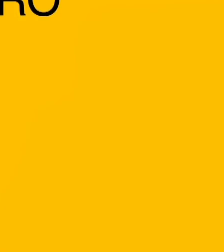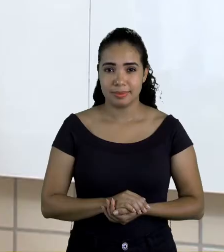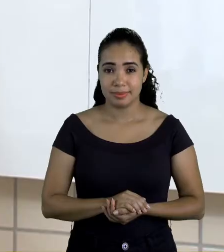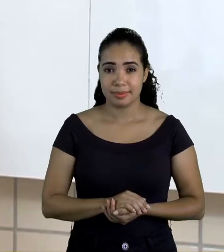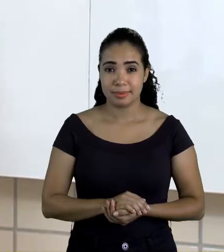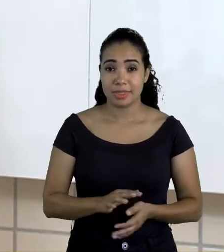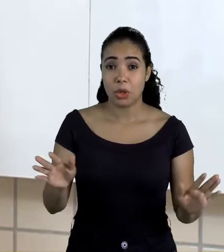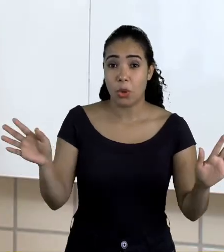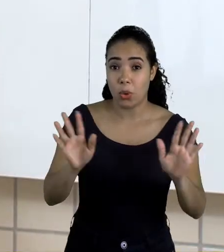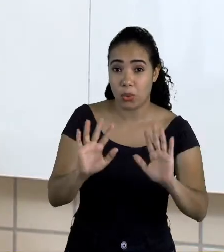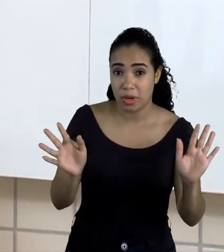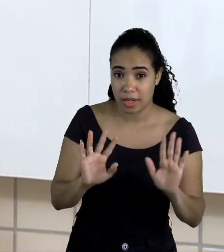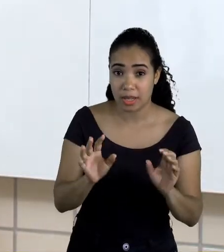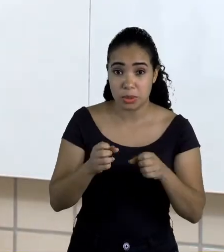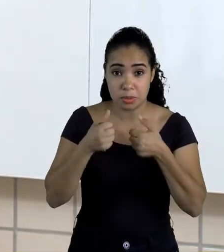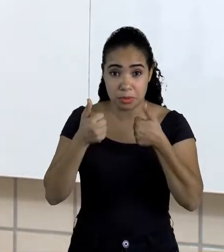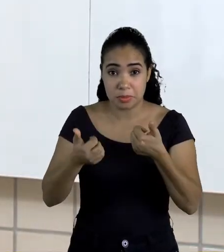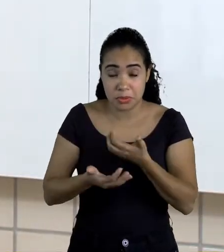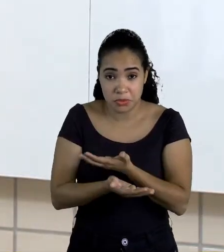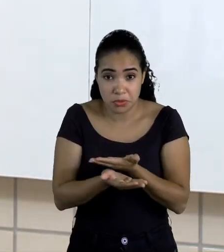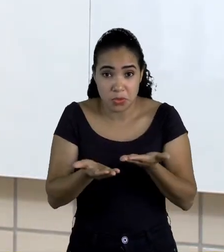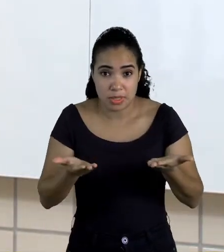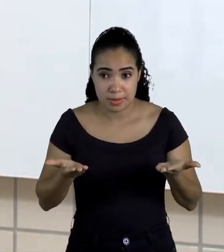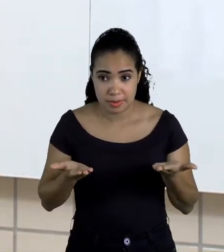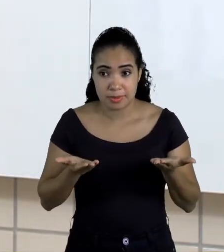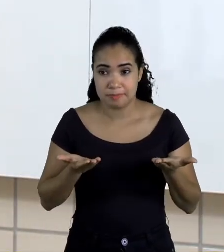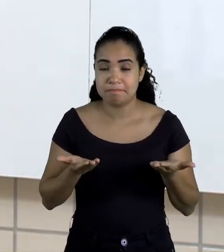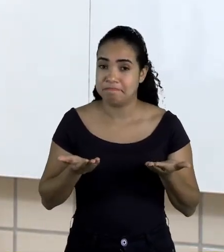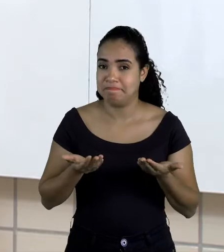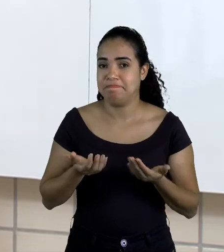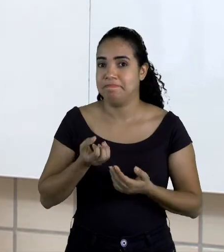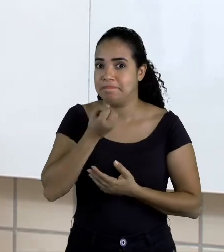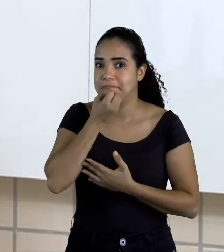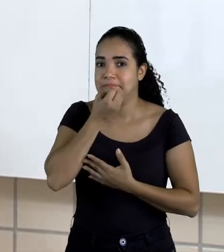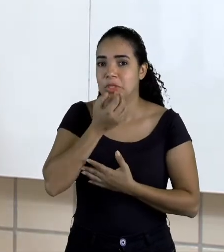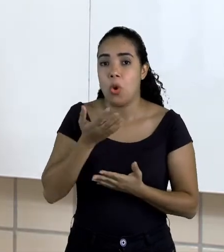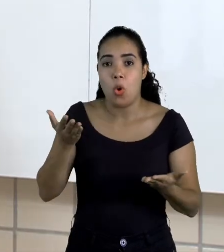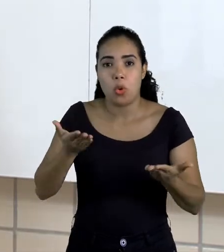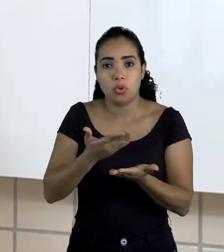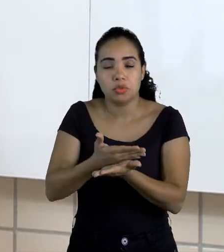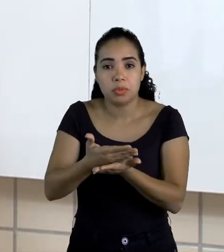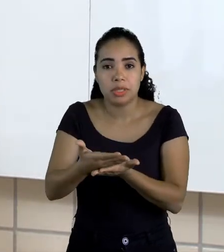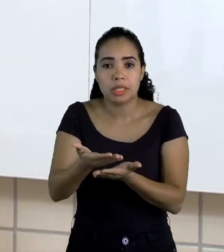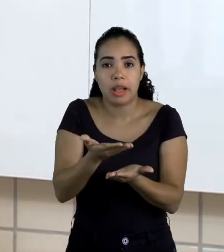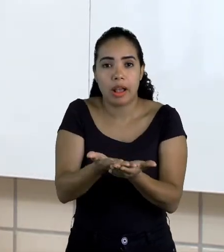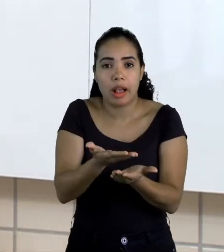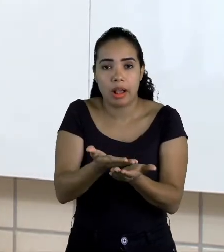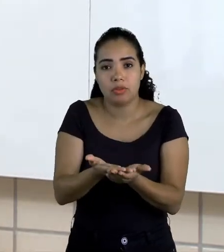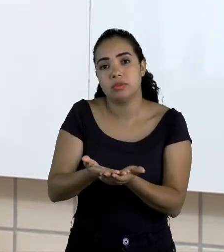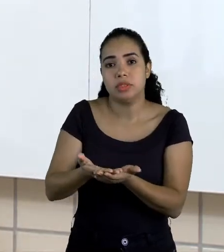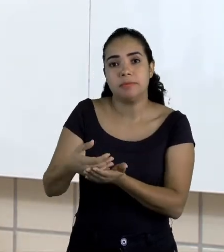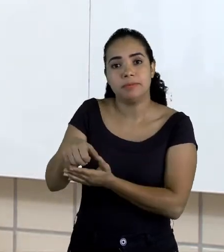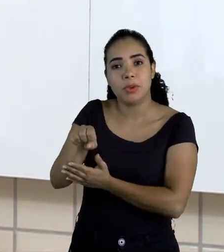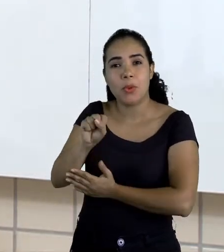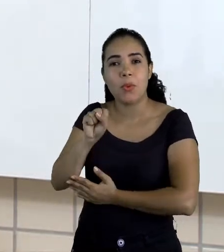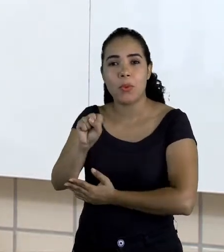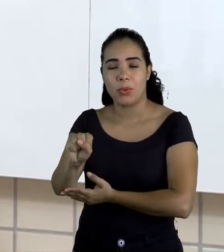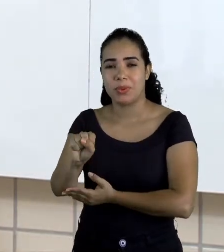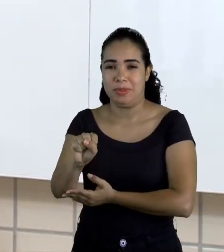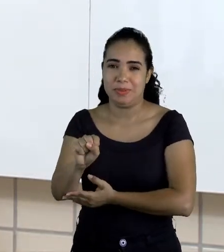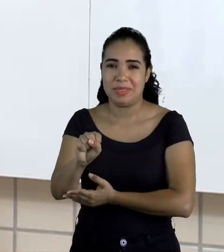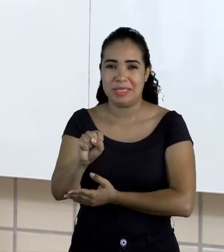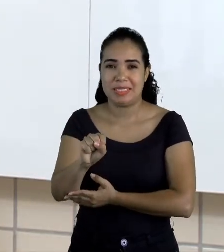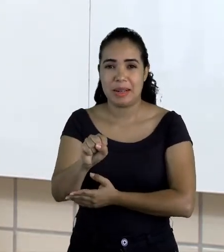Olá, tudo bem com vocês? Bem, hoje nós vamos começar a nossa oitava aula